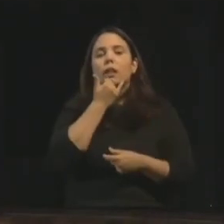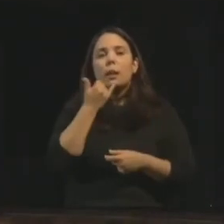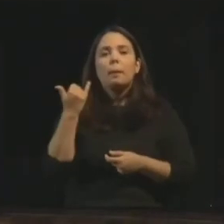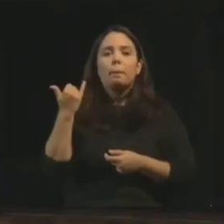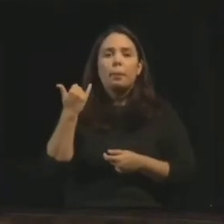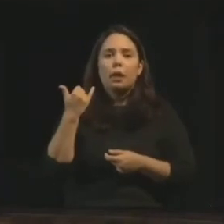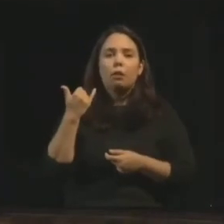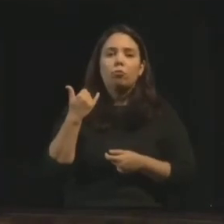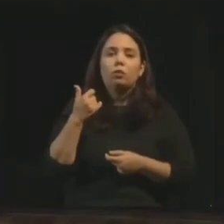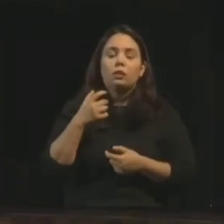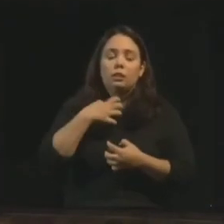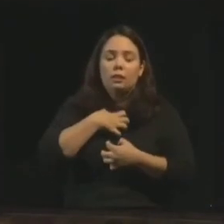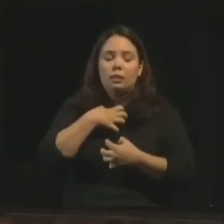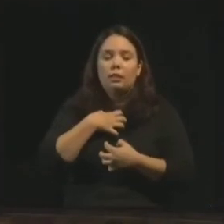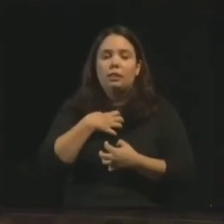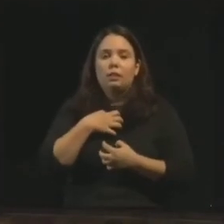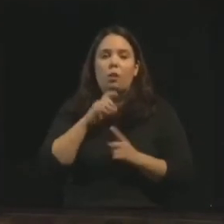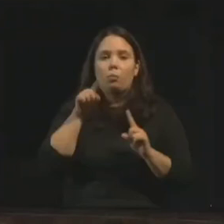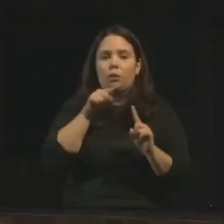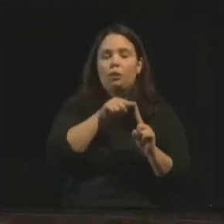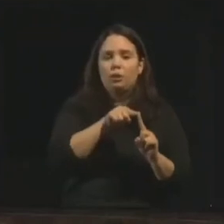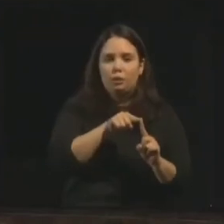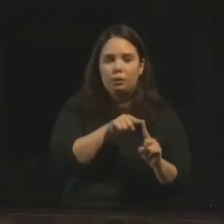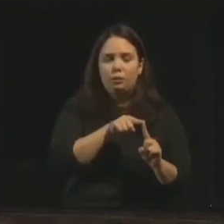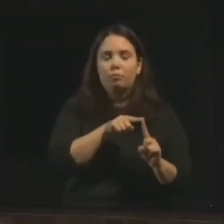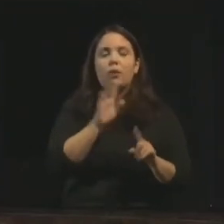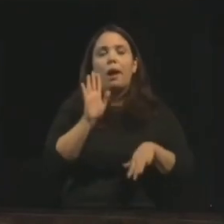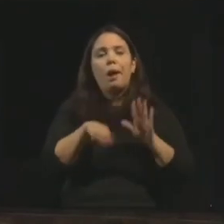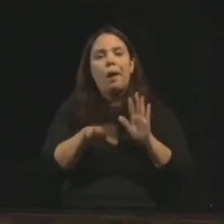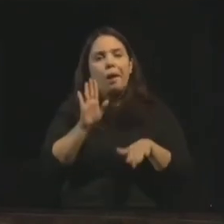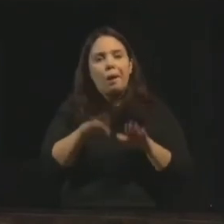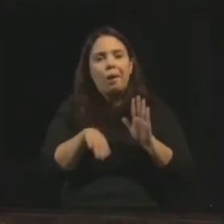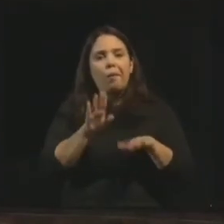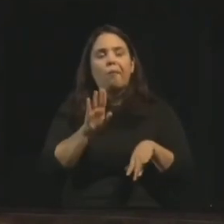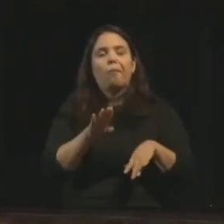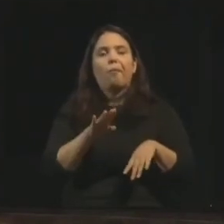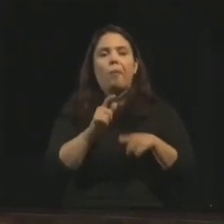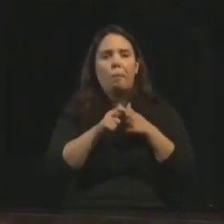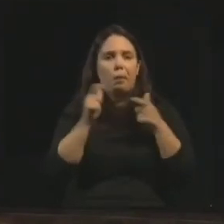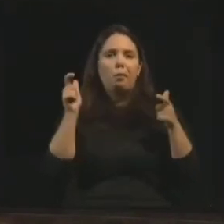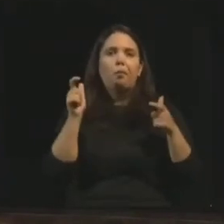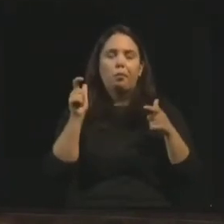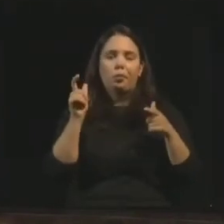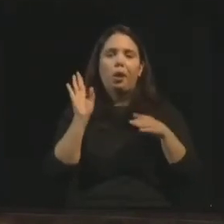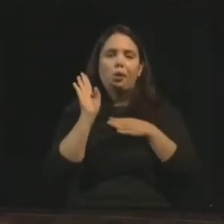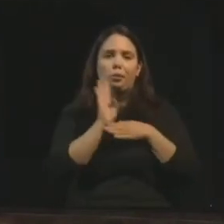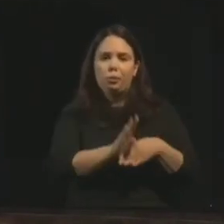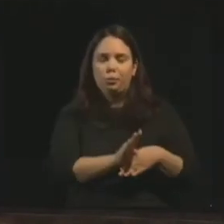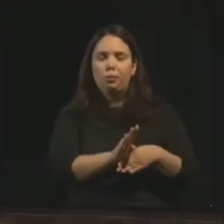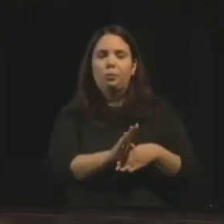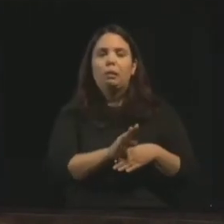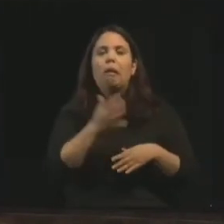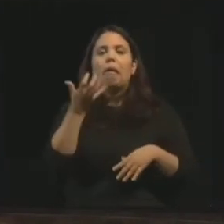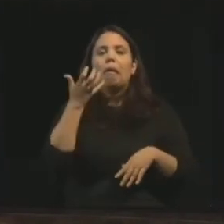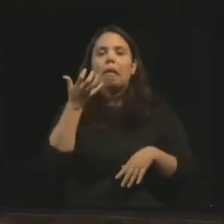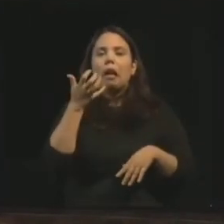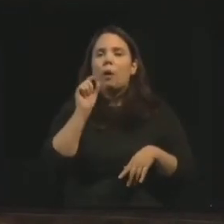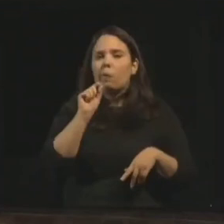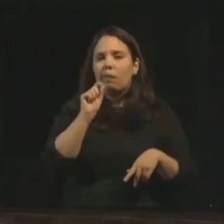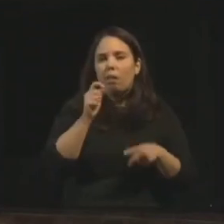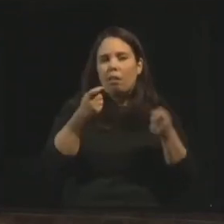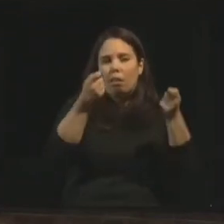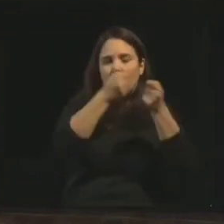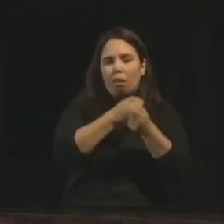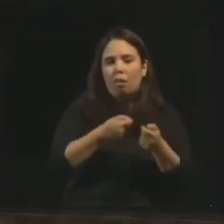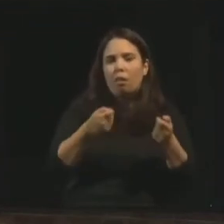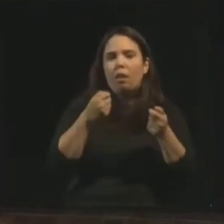intenção. As mais das vezes, entretanto, os que os concebem, ou seja, a maioria das vezes, vos querem arrastar para o mal